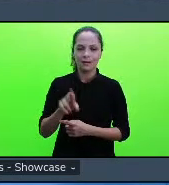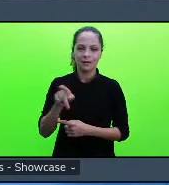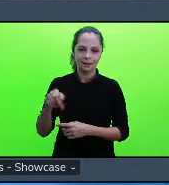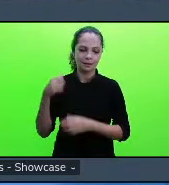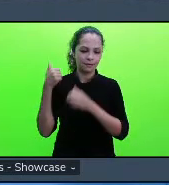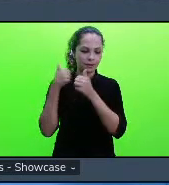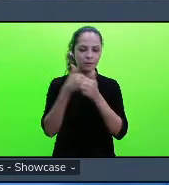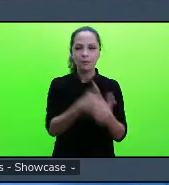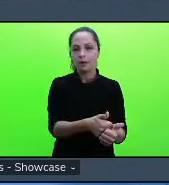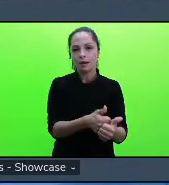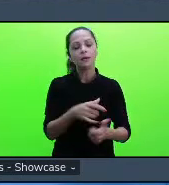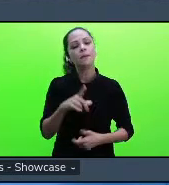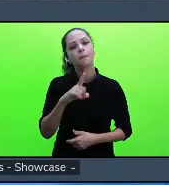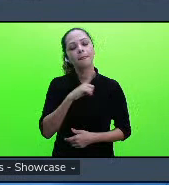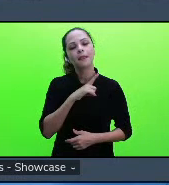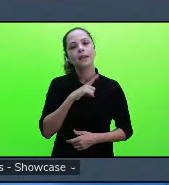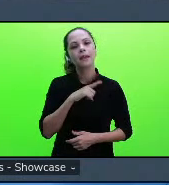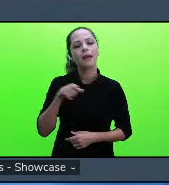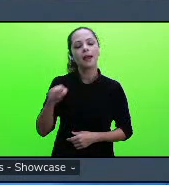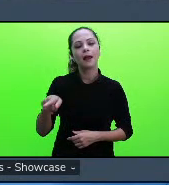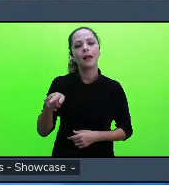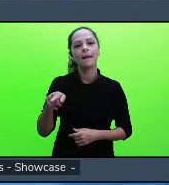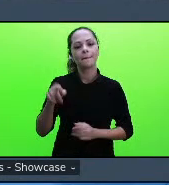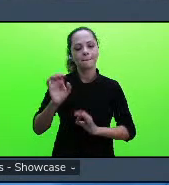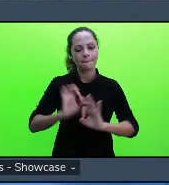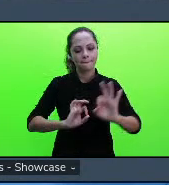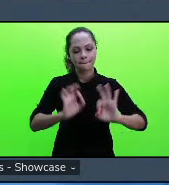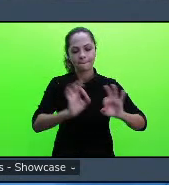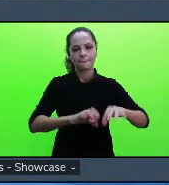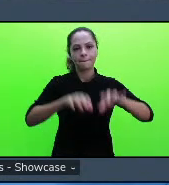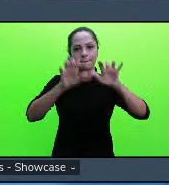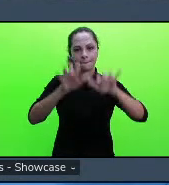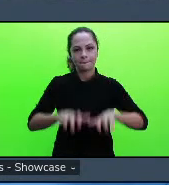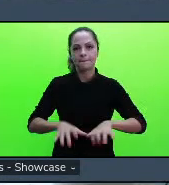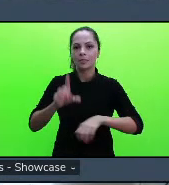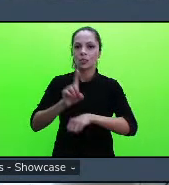fazer esse projeto no doutorado dela